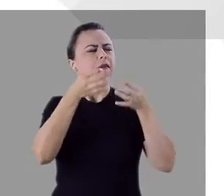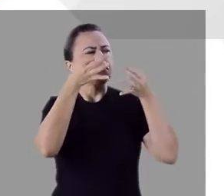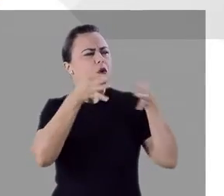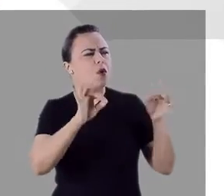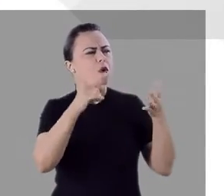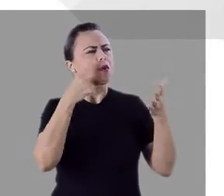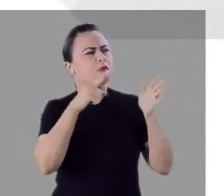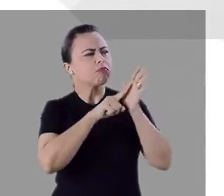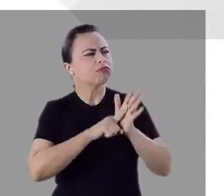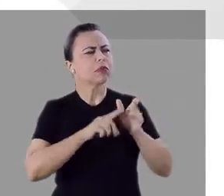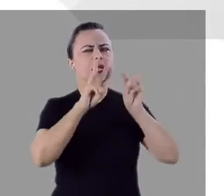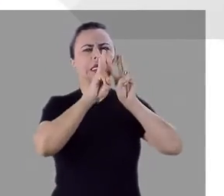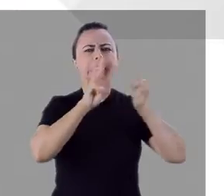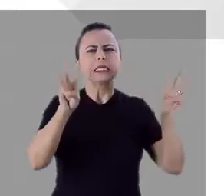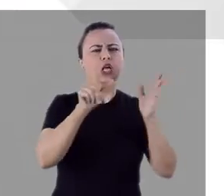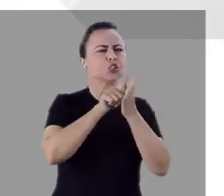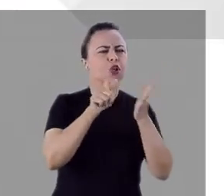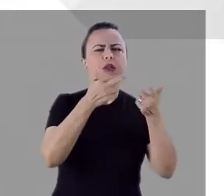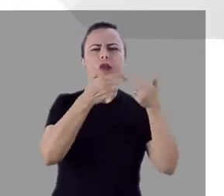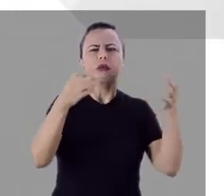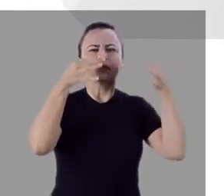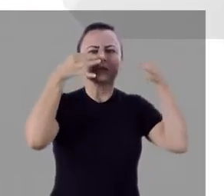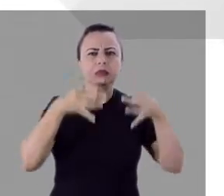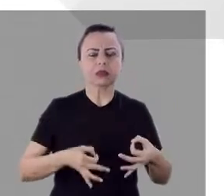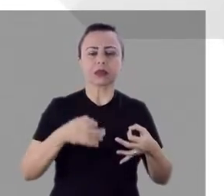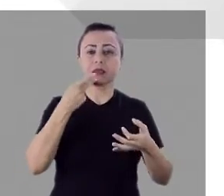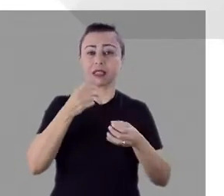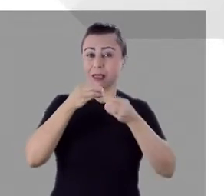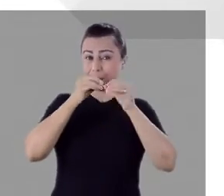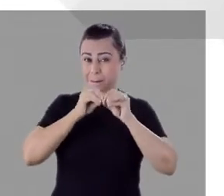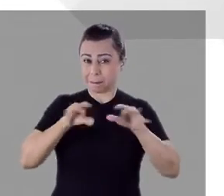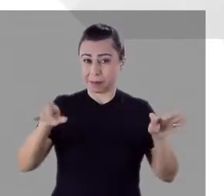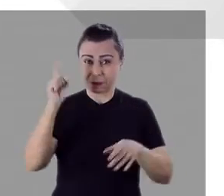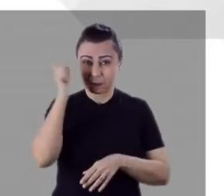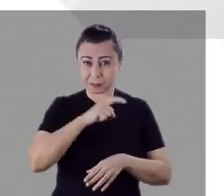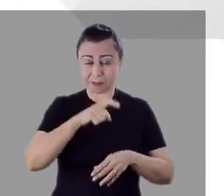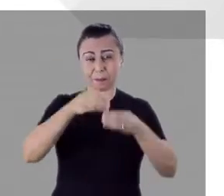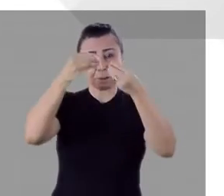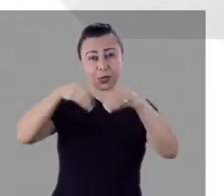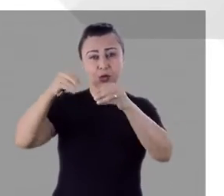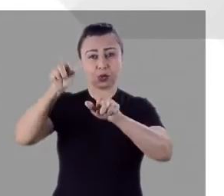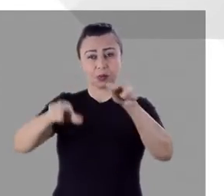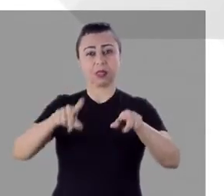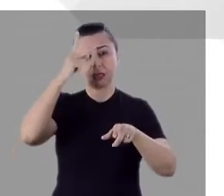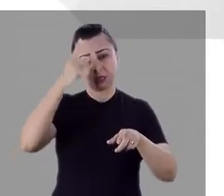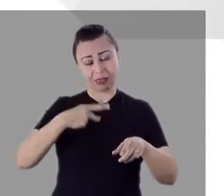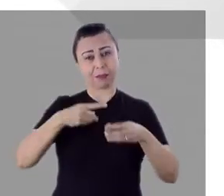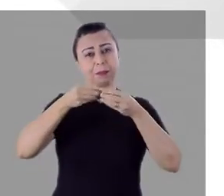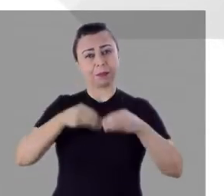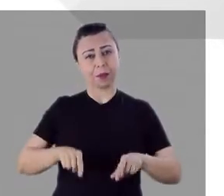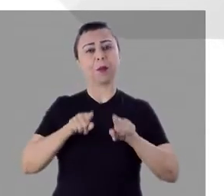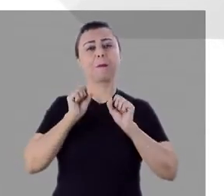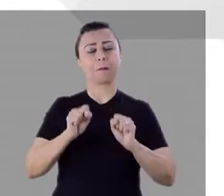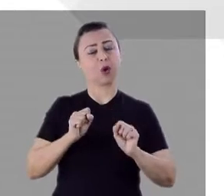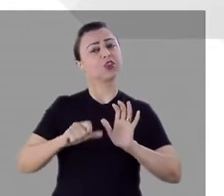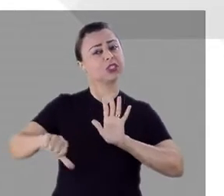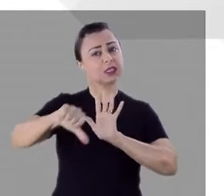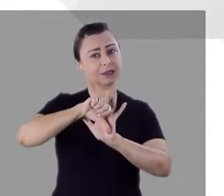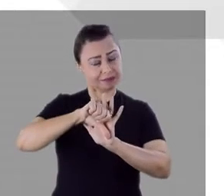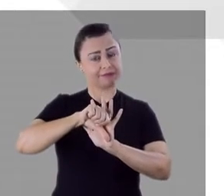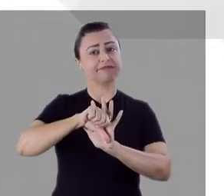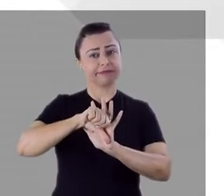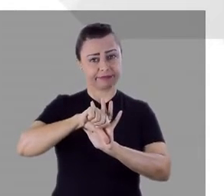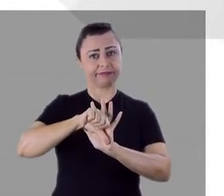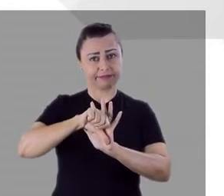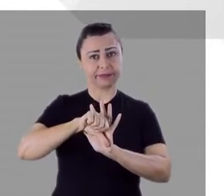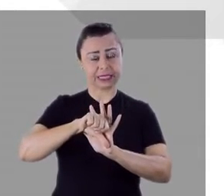a fonte, consulte as agências de checagem, quem espalha fake news prejudica outras pessoas, a si mesmo e pode estar cometendo um